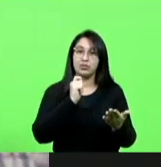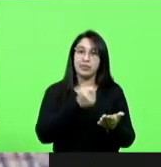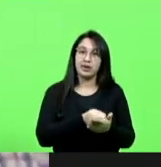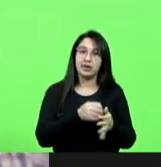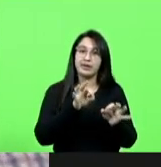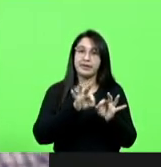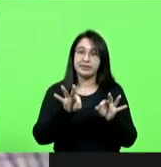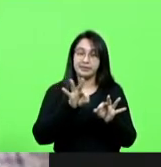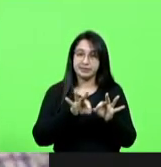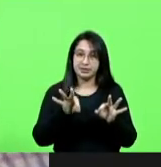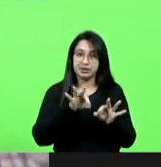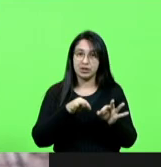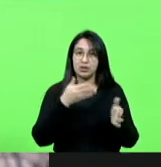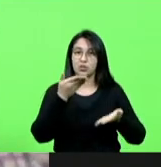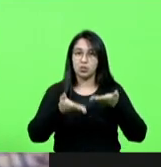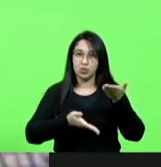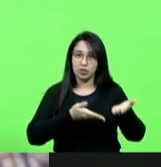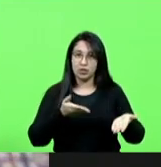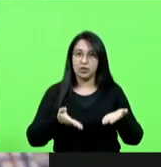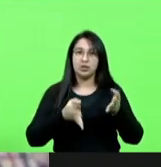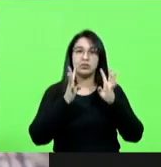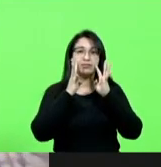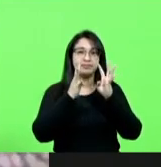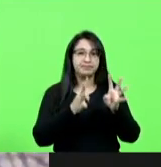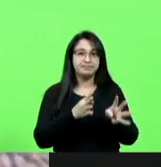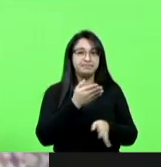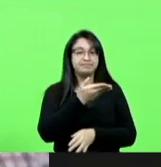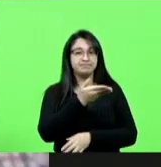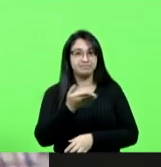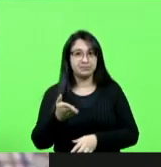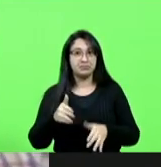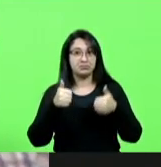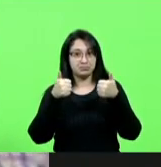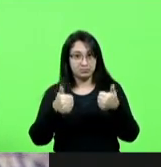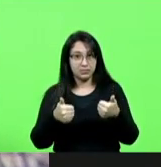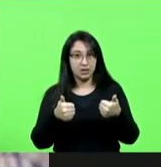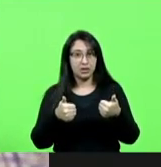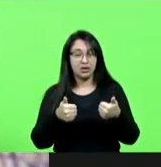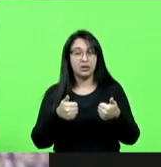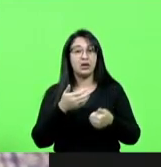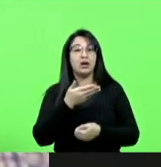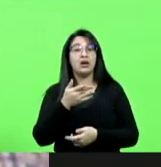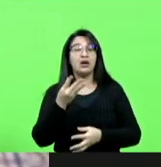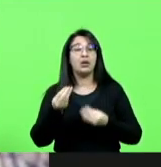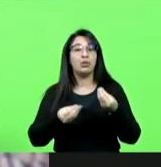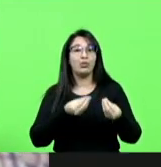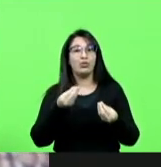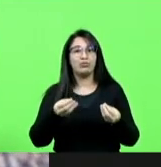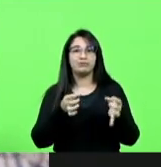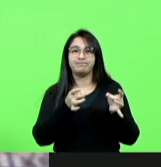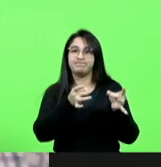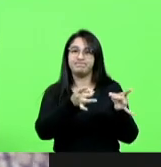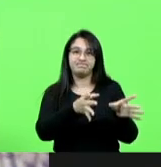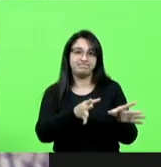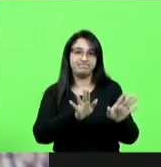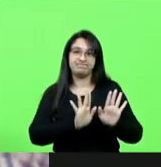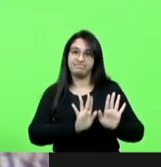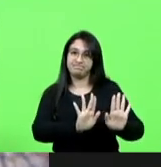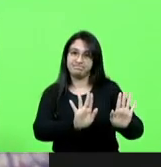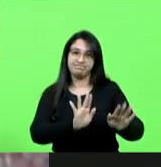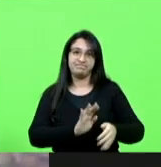cuidando e muito bem do Hospital Materno Infantil vai deixar a unidade.